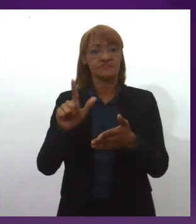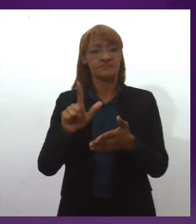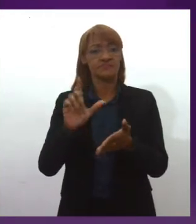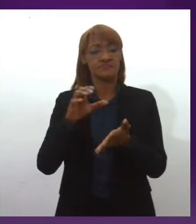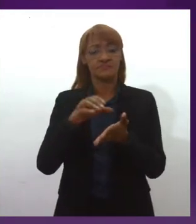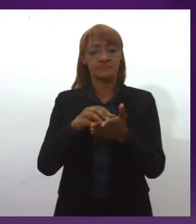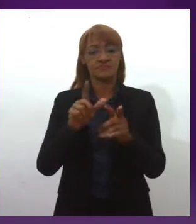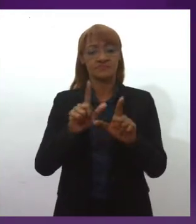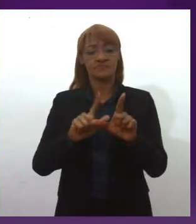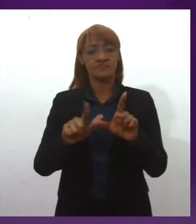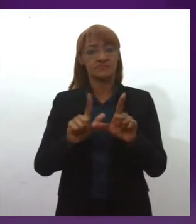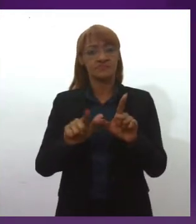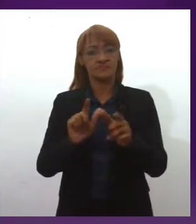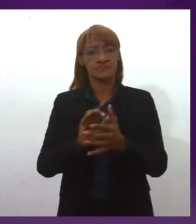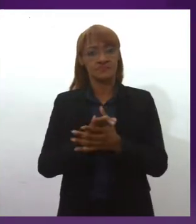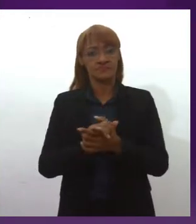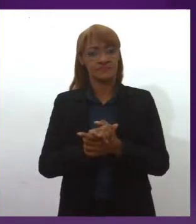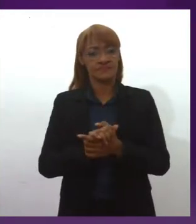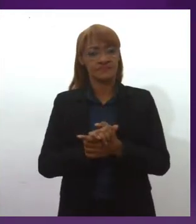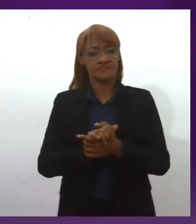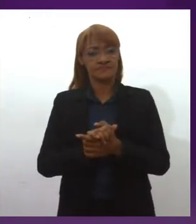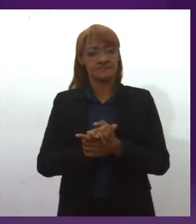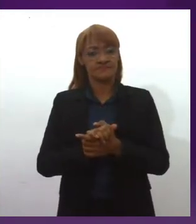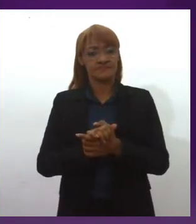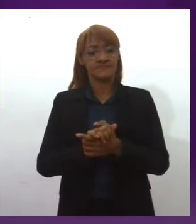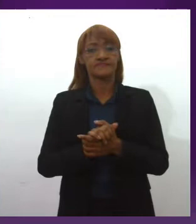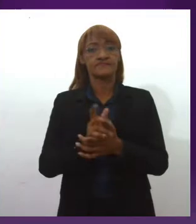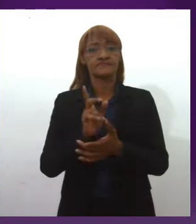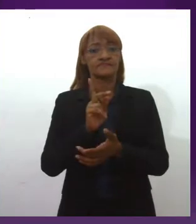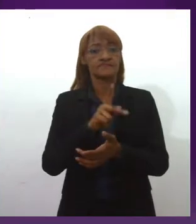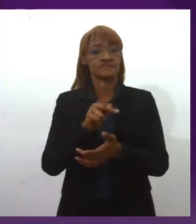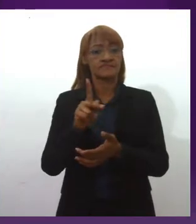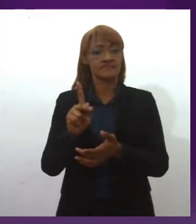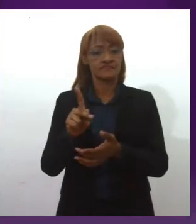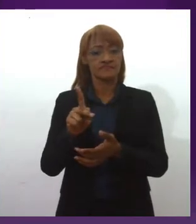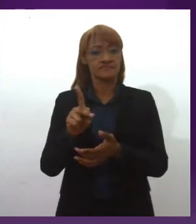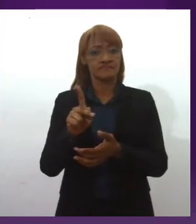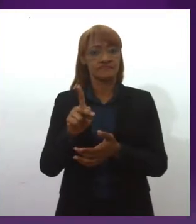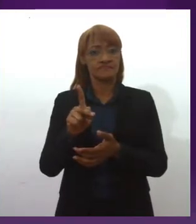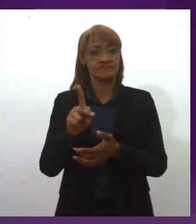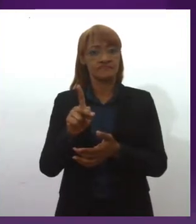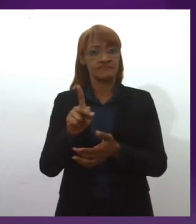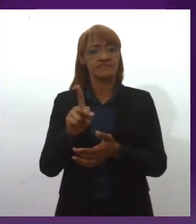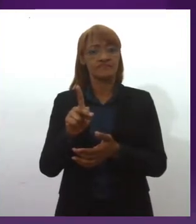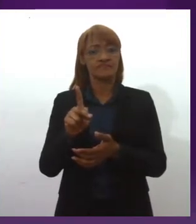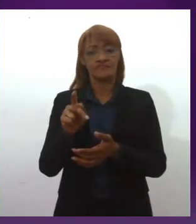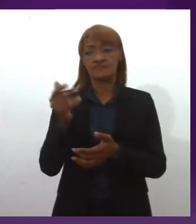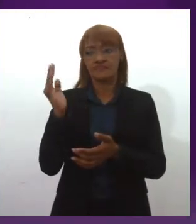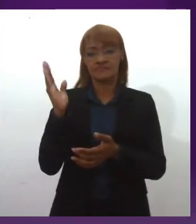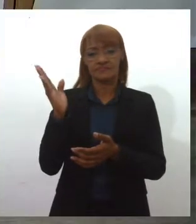Letras. Entre eles, a professora e mais nova cronista, Antonieta de Barros.